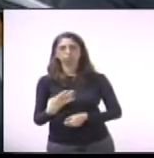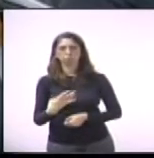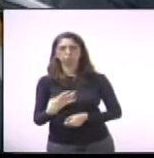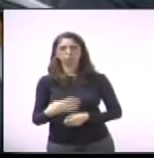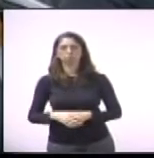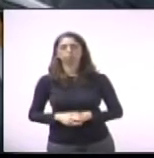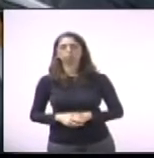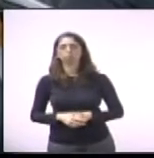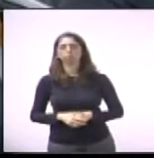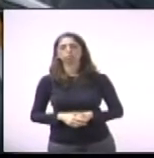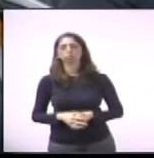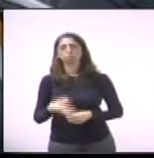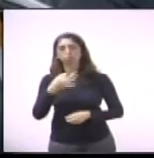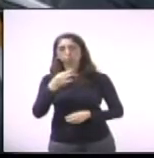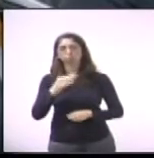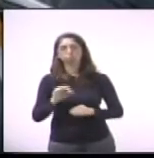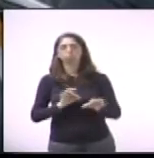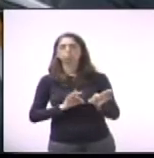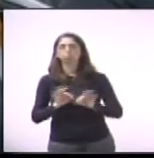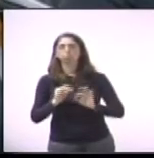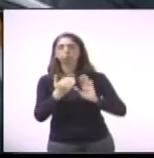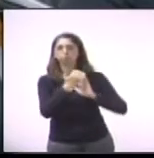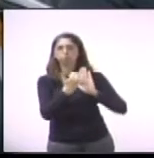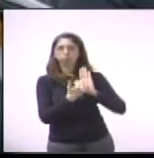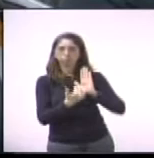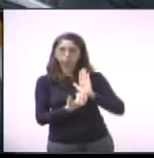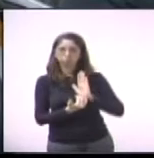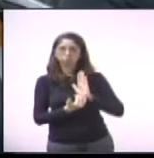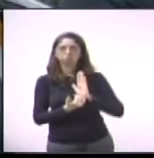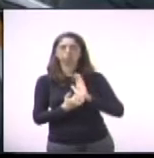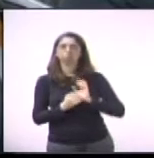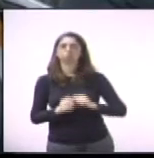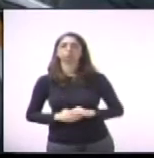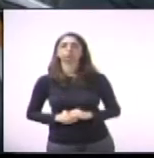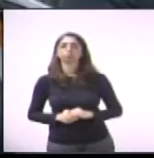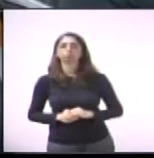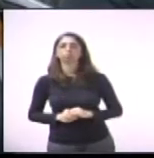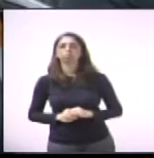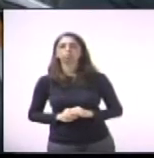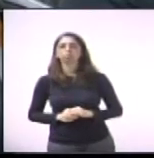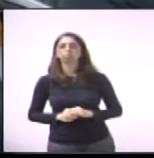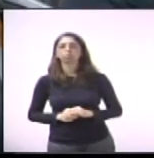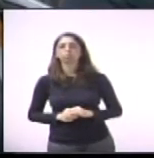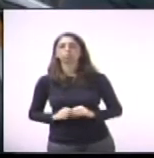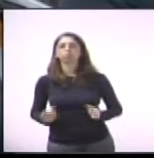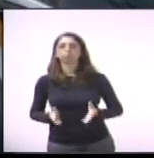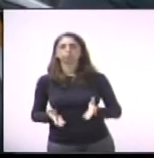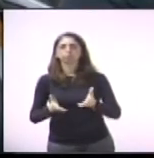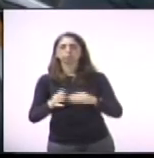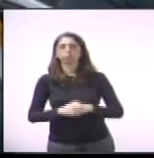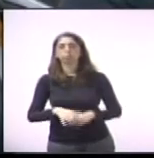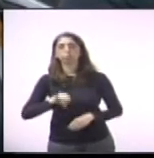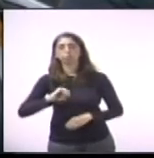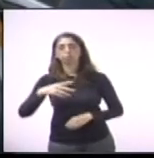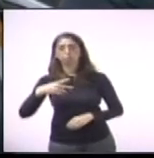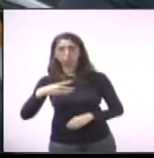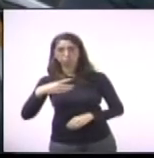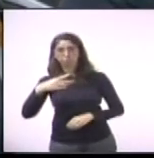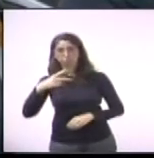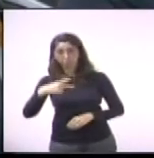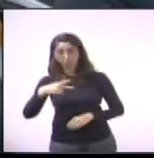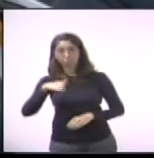que sugeriu programa de incentivo com isenção do ITBI para